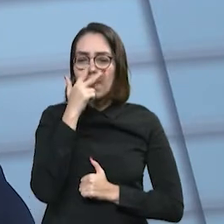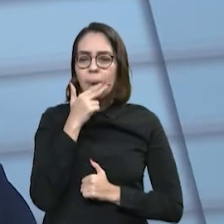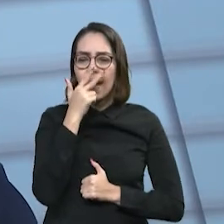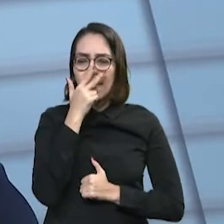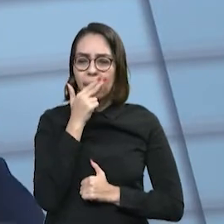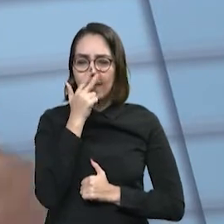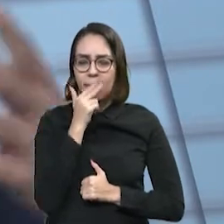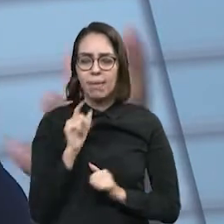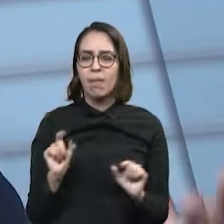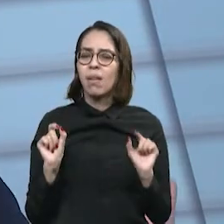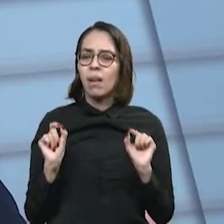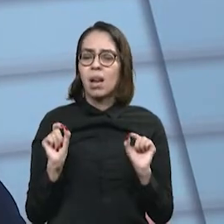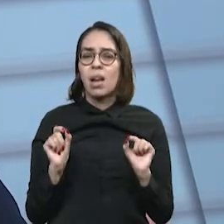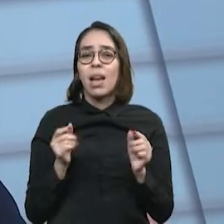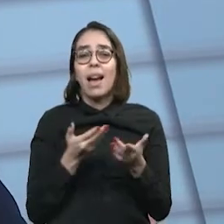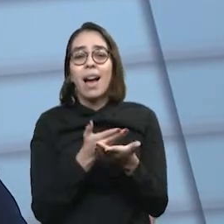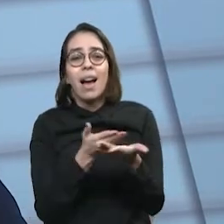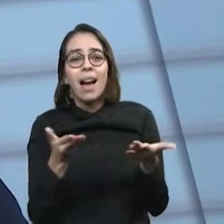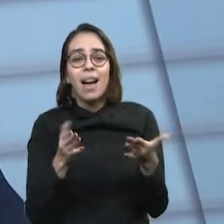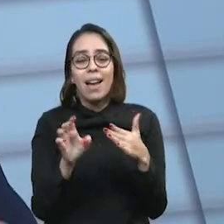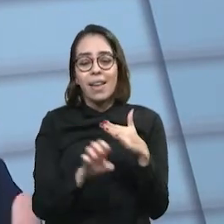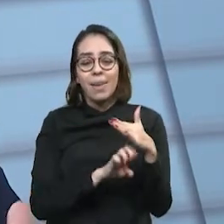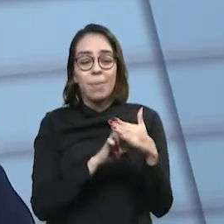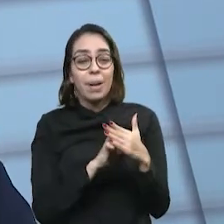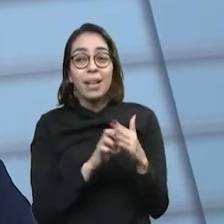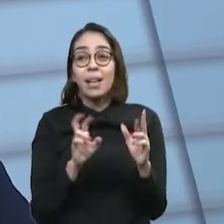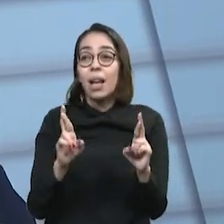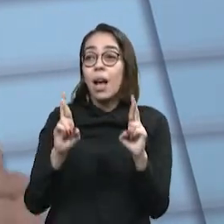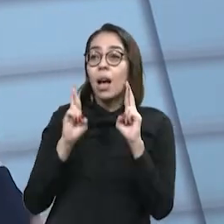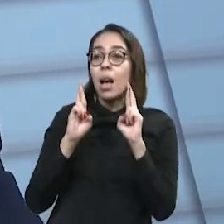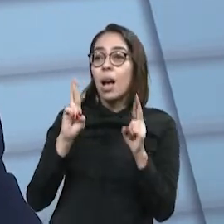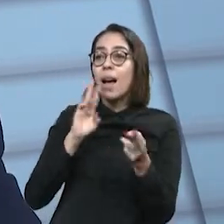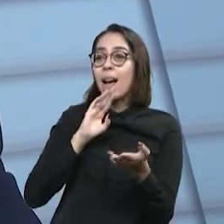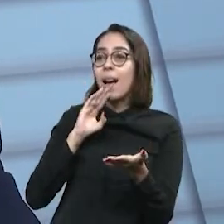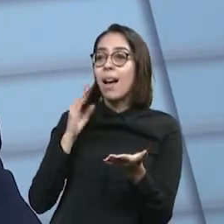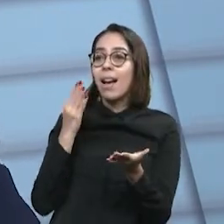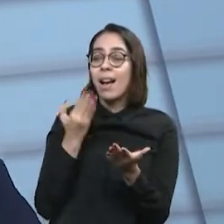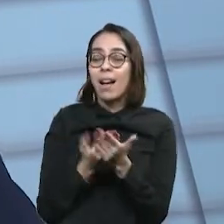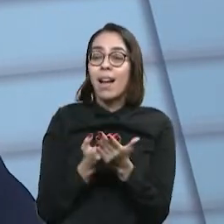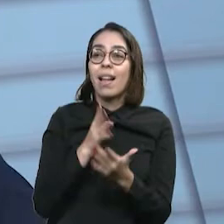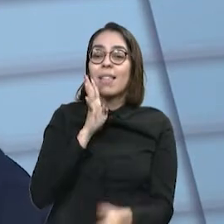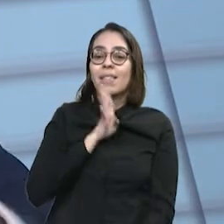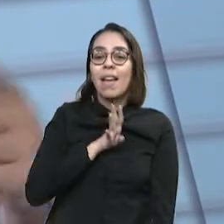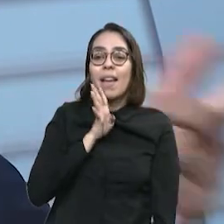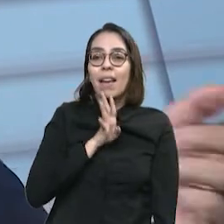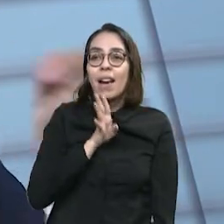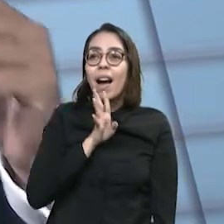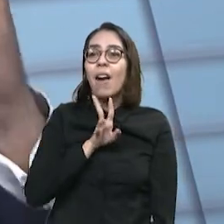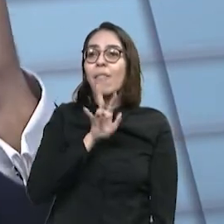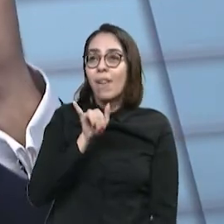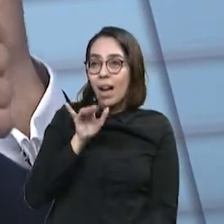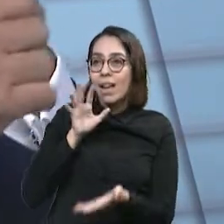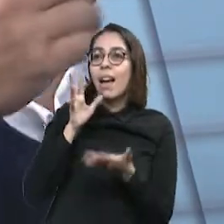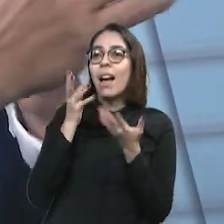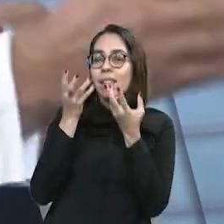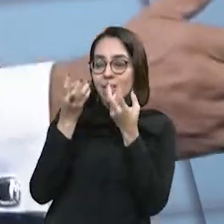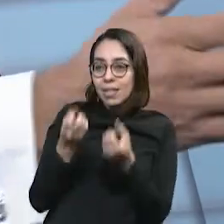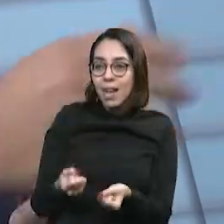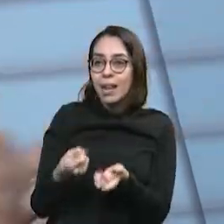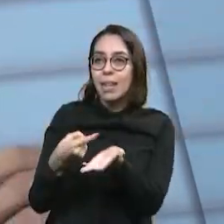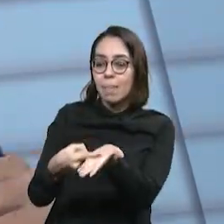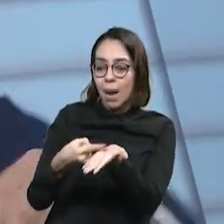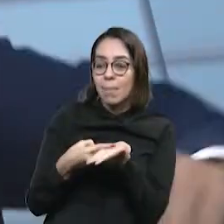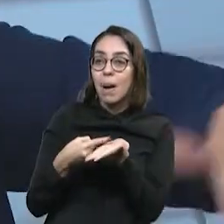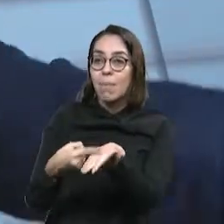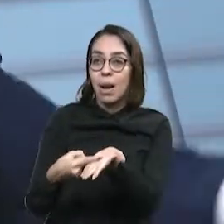Você cria uma esperança para as empresas. Naturalmente, eu faço adesão do Refis, eu faço adesão do Help, faço adesão da